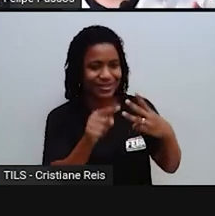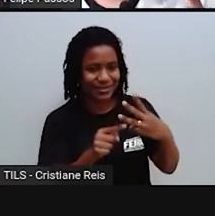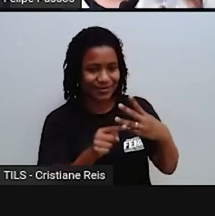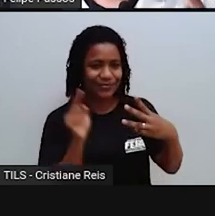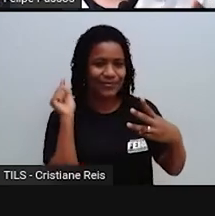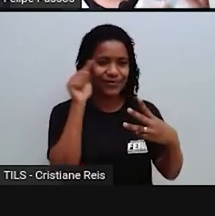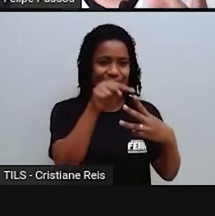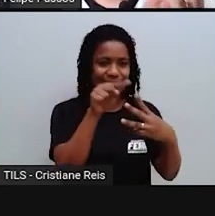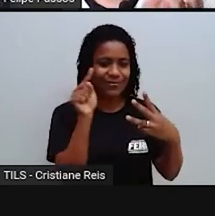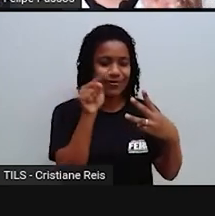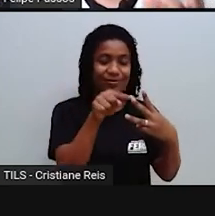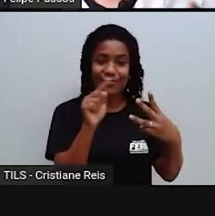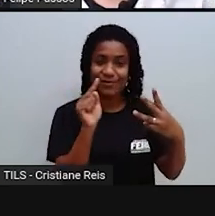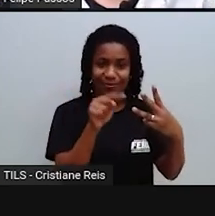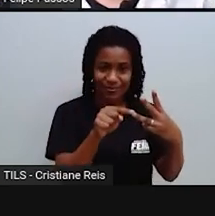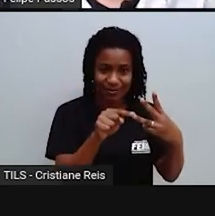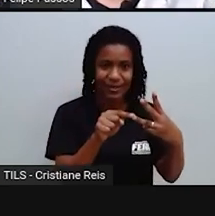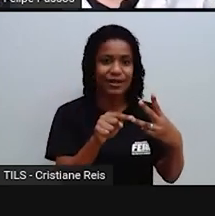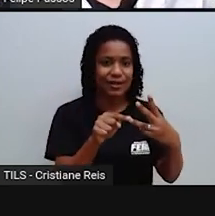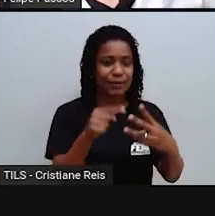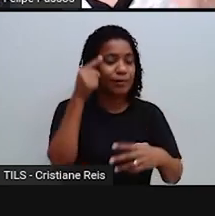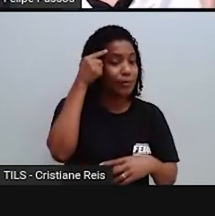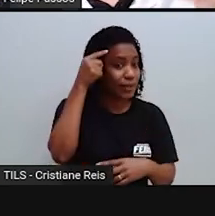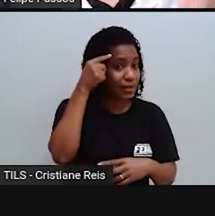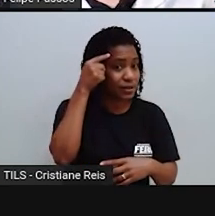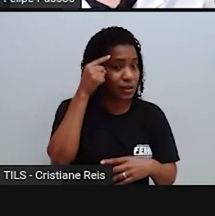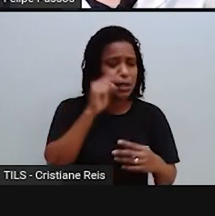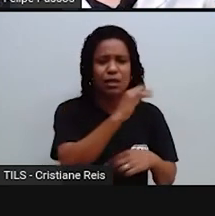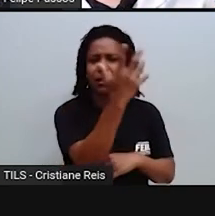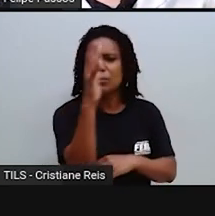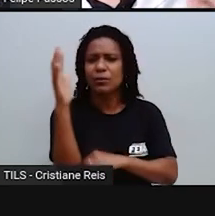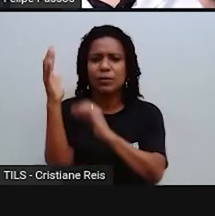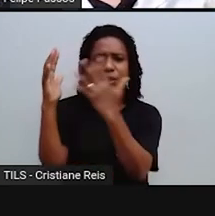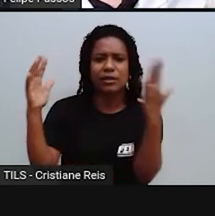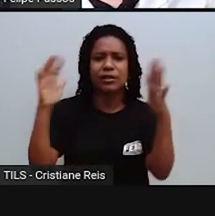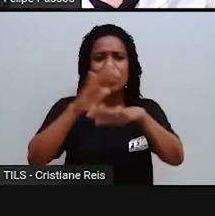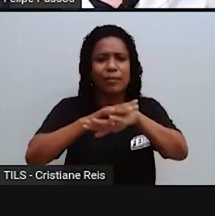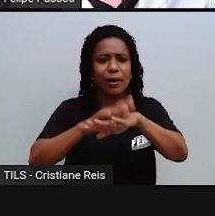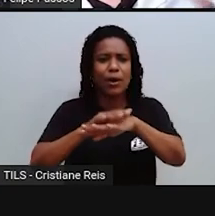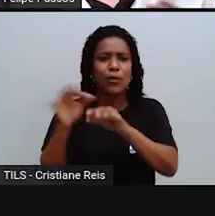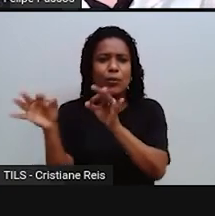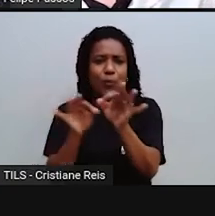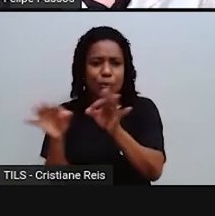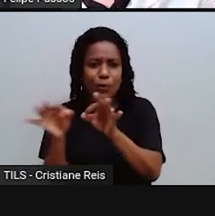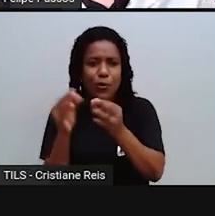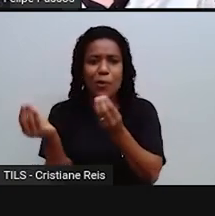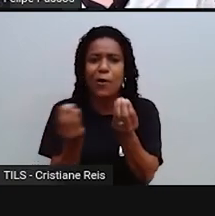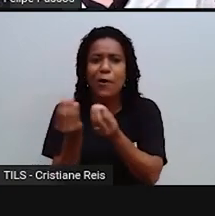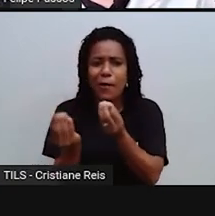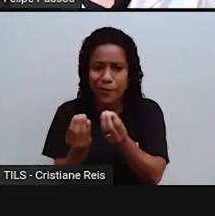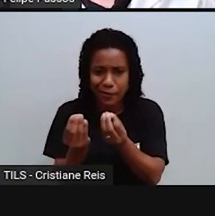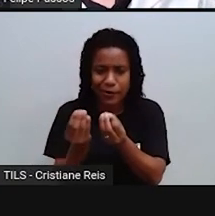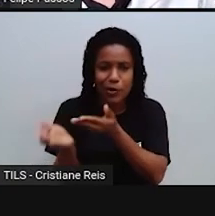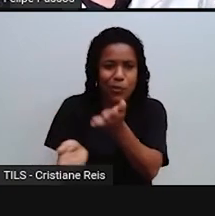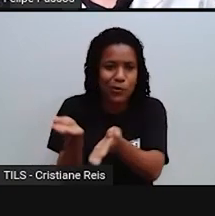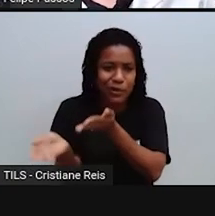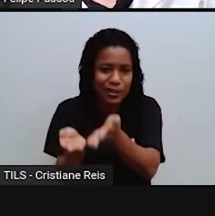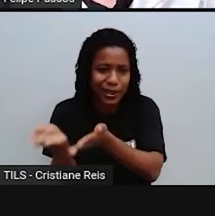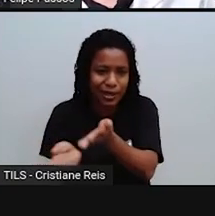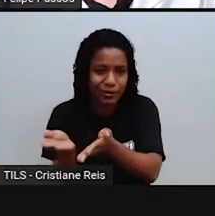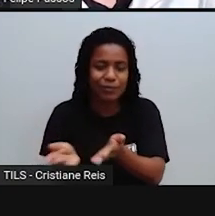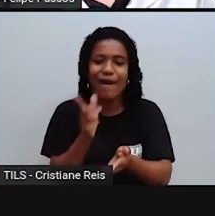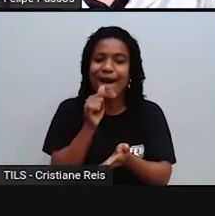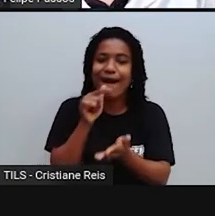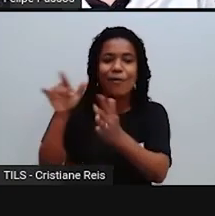Repensar nossas ações com a natureza, isso vai envolver tanto a vida aquática, os ambientes, os ecossistemas